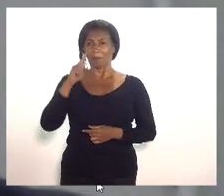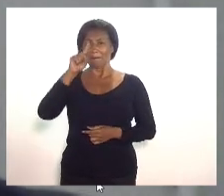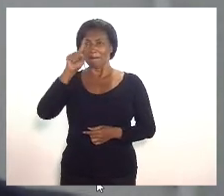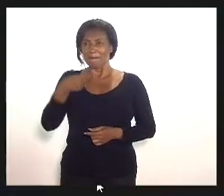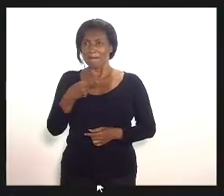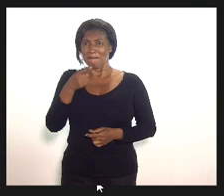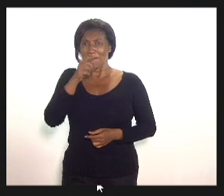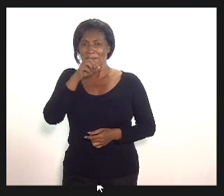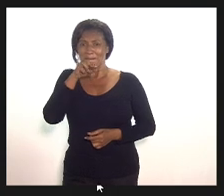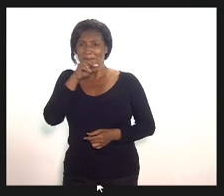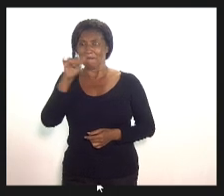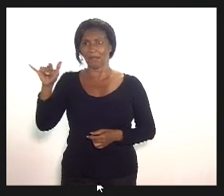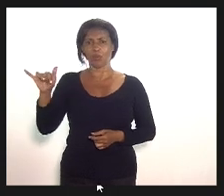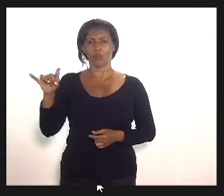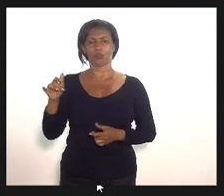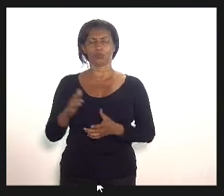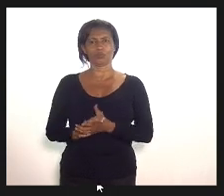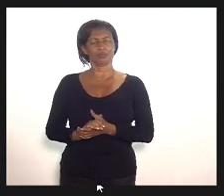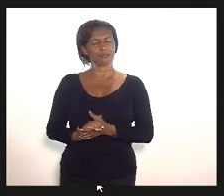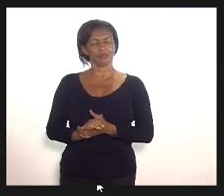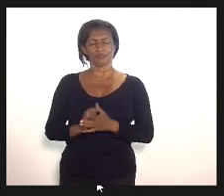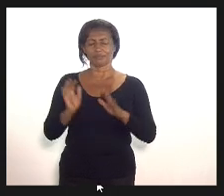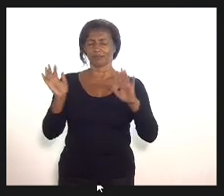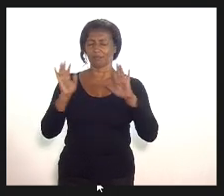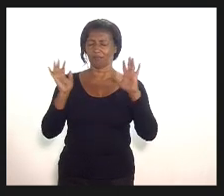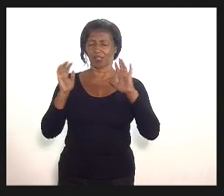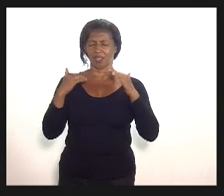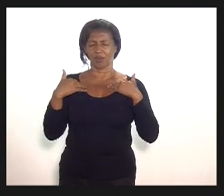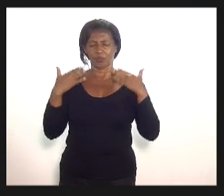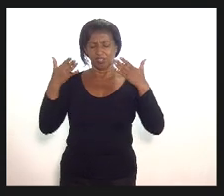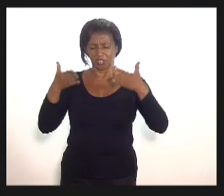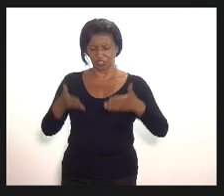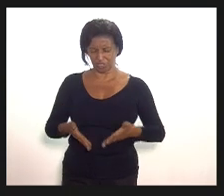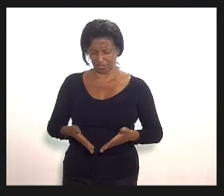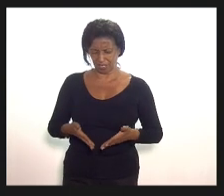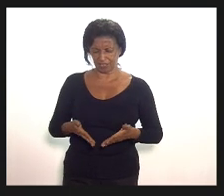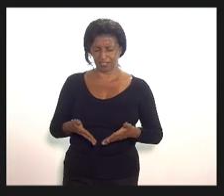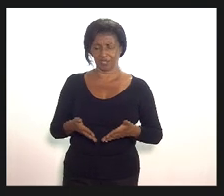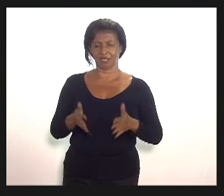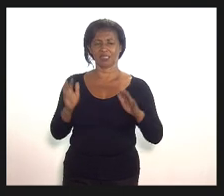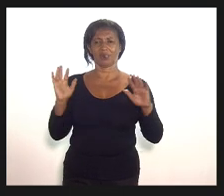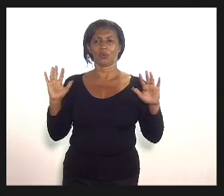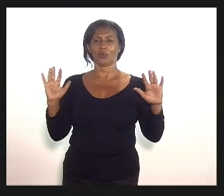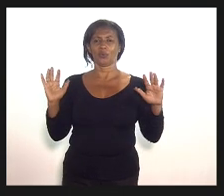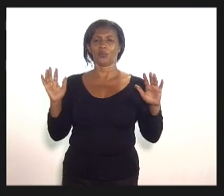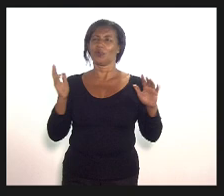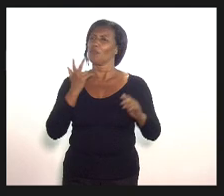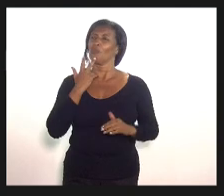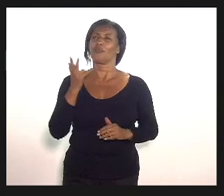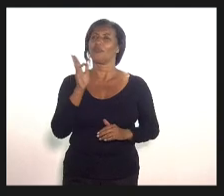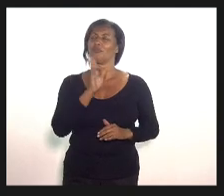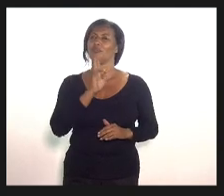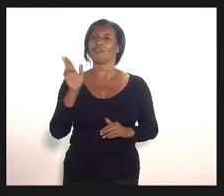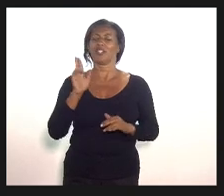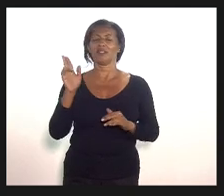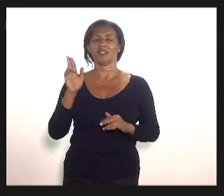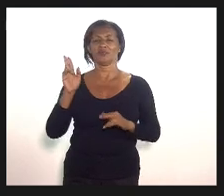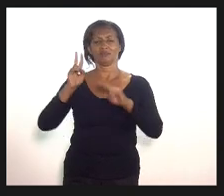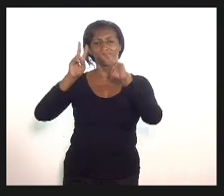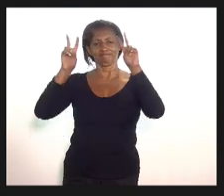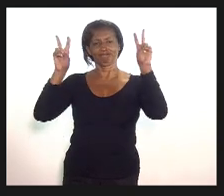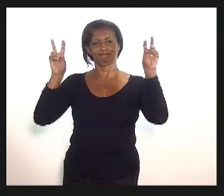mortos a gente gostaria de estar aqui não comemorando não citando esse fato